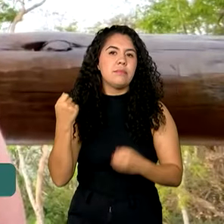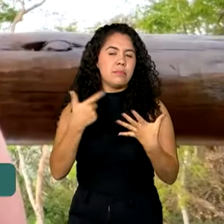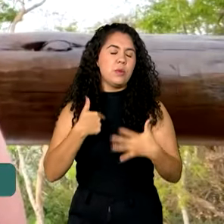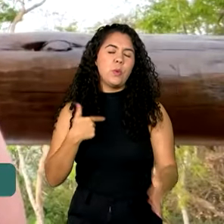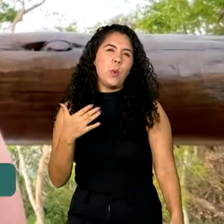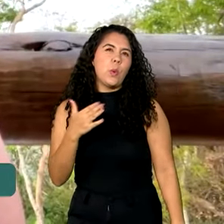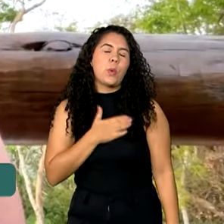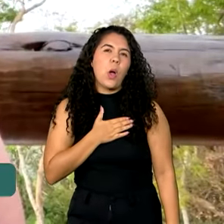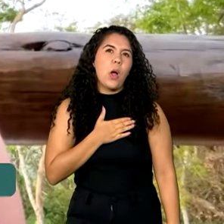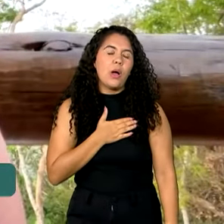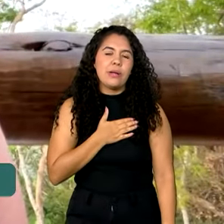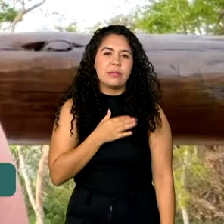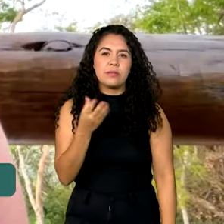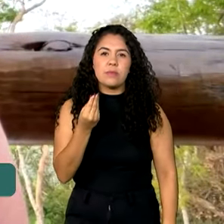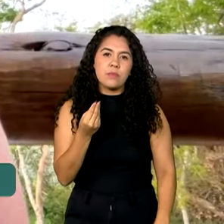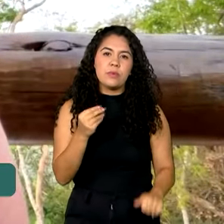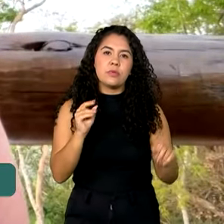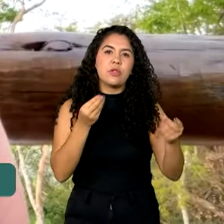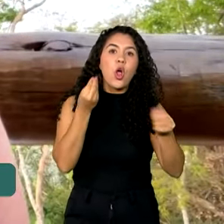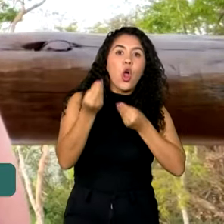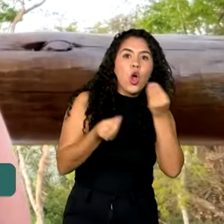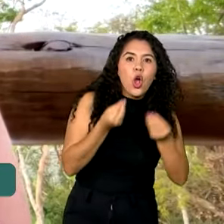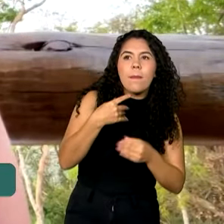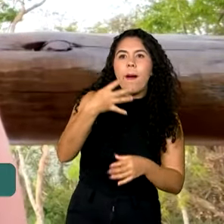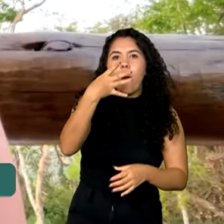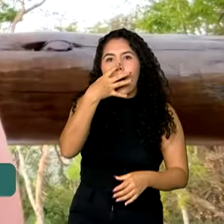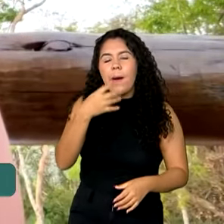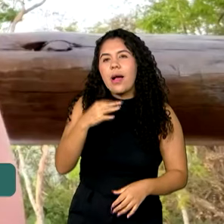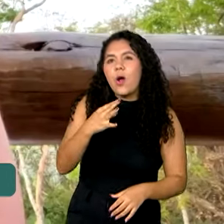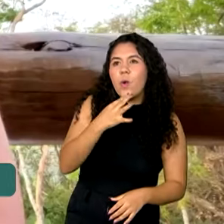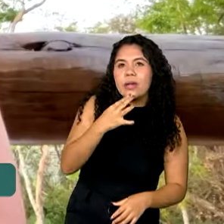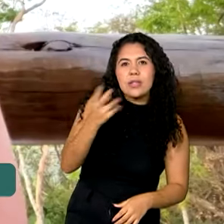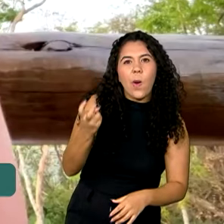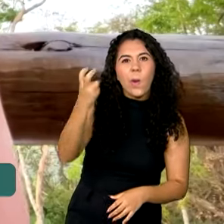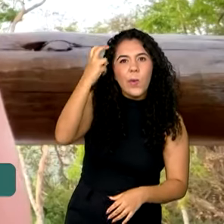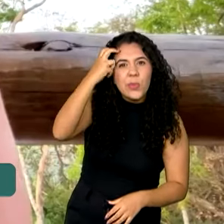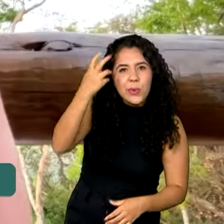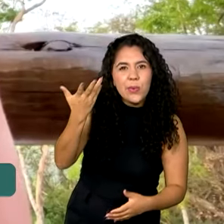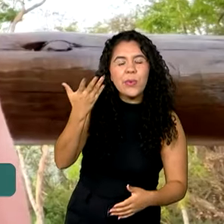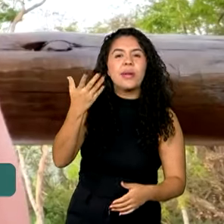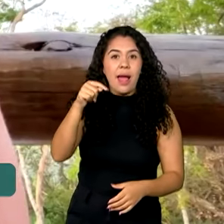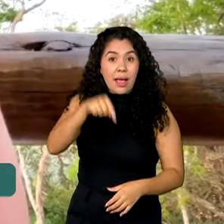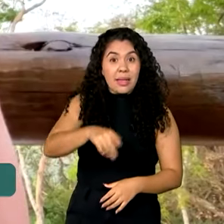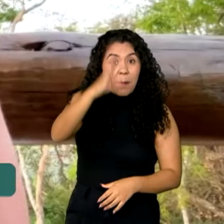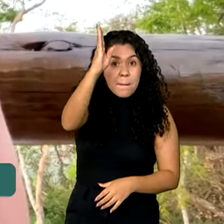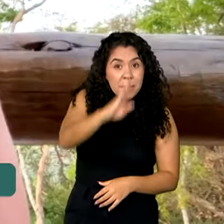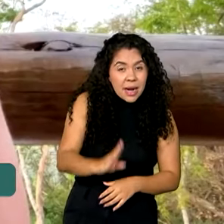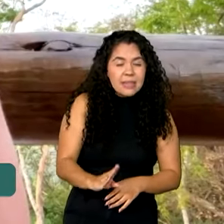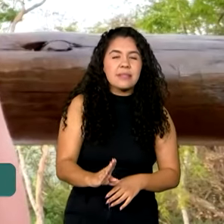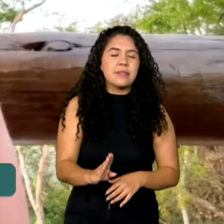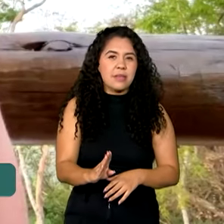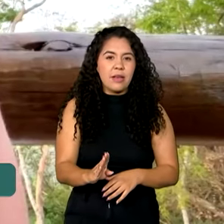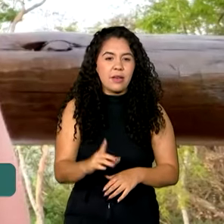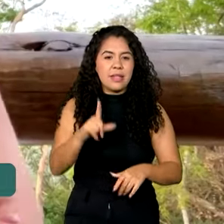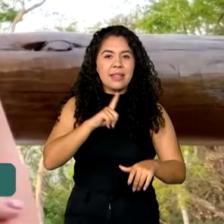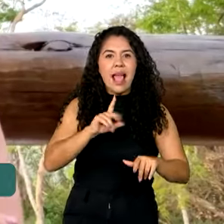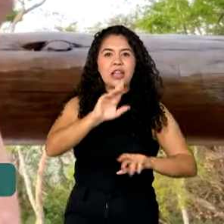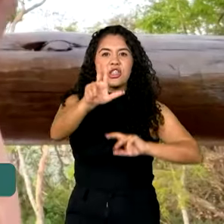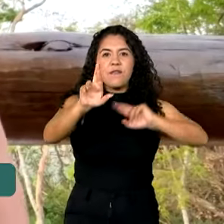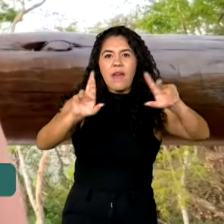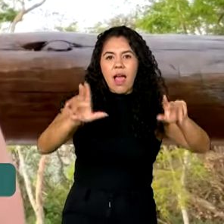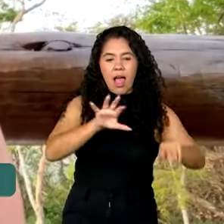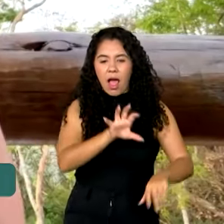da questão das diferenças da cultura mesmo. Até no Brasil, a diferença das regiões.